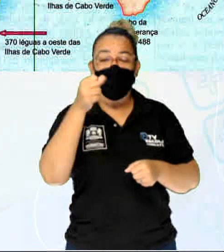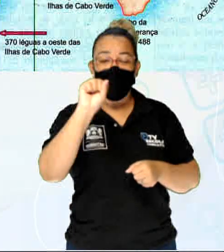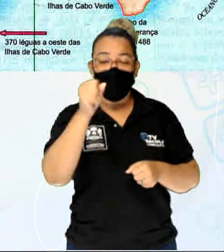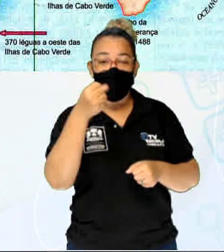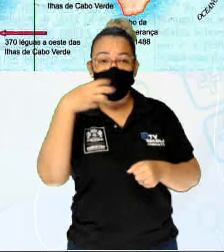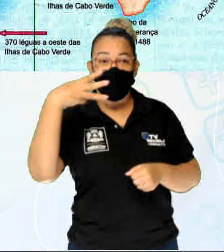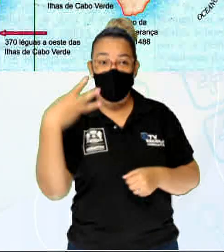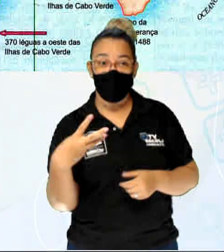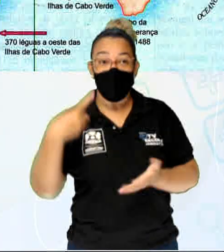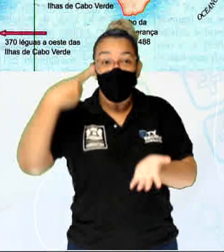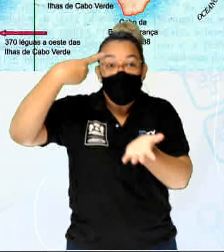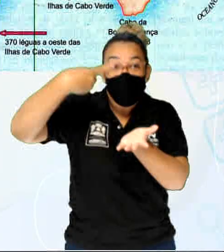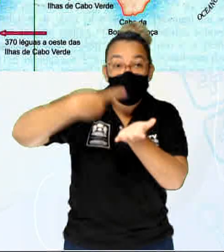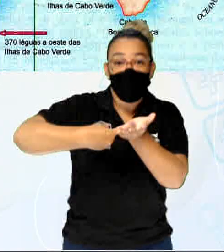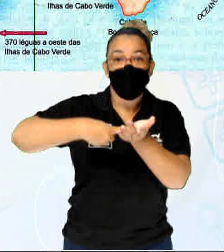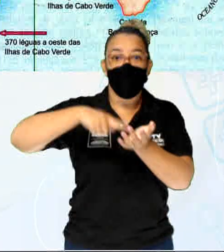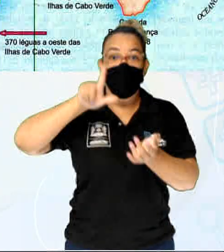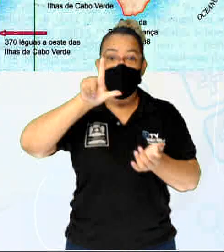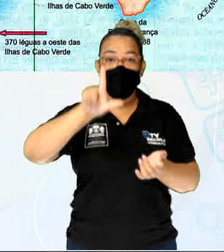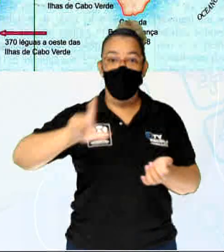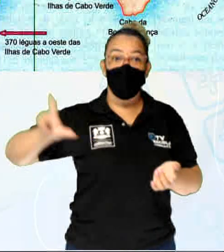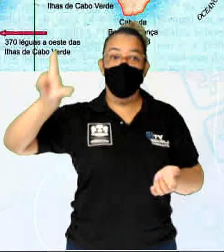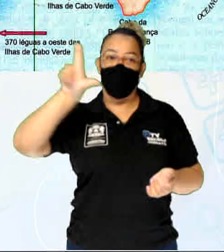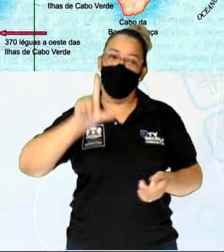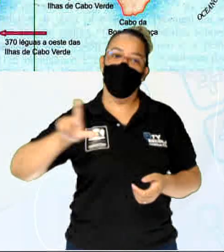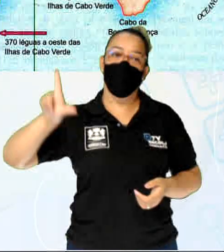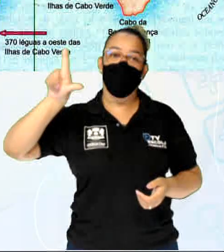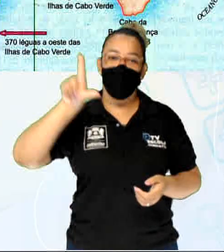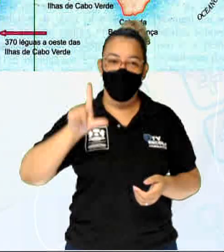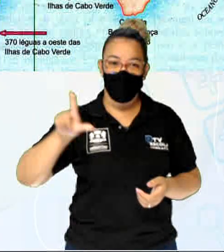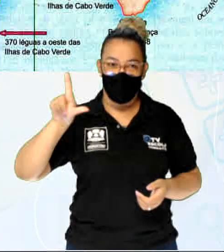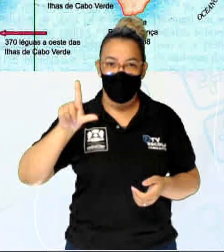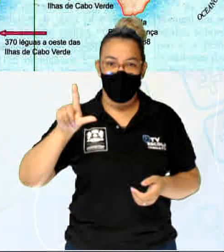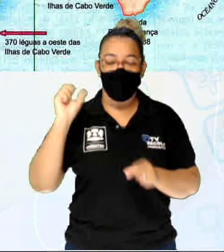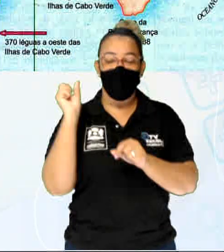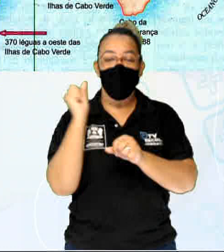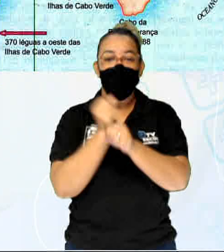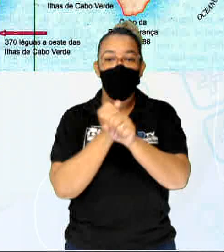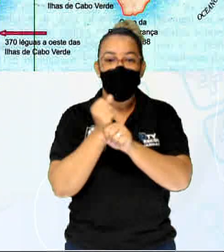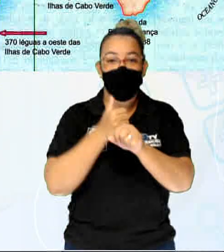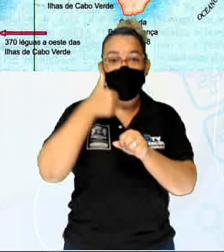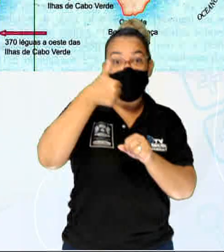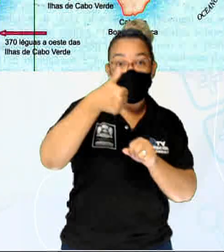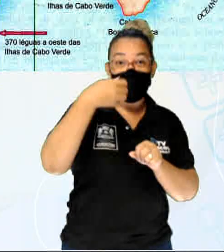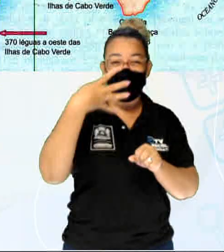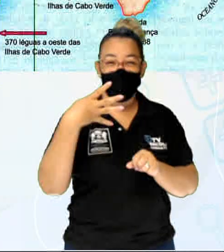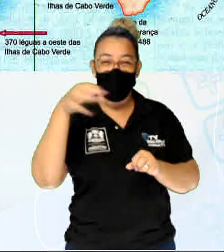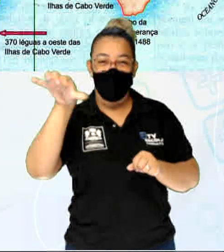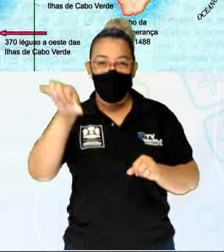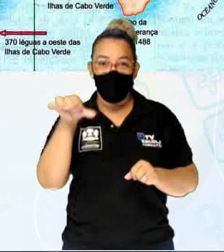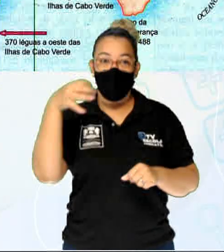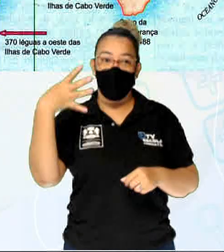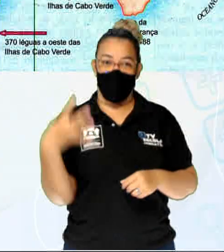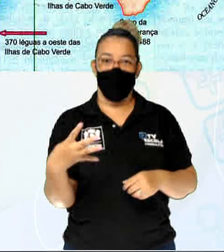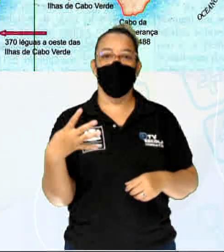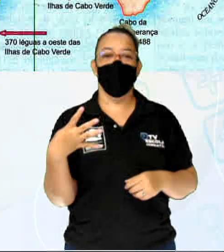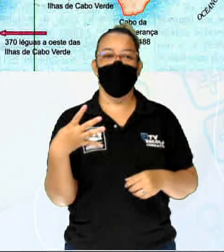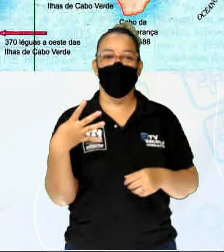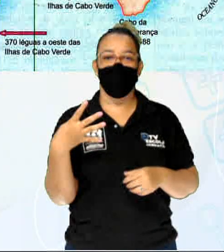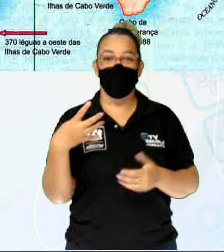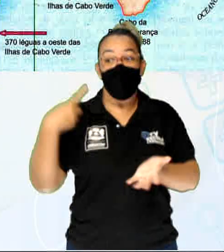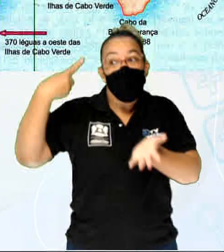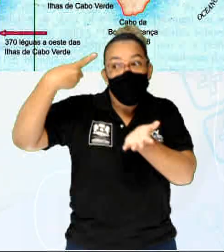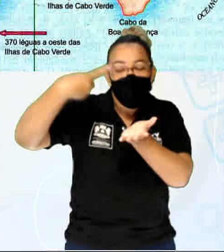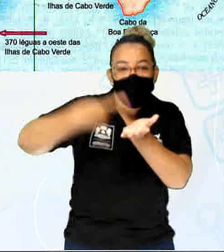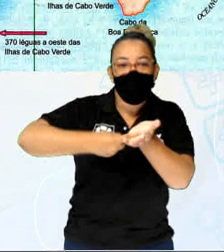tratado de Tordesilhas, que é o que a gente mais conhece, de 1494. Lá no texto, tem aqui, o tratado de